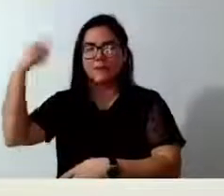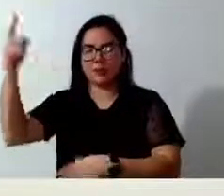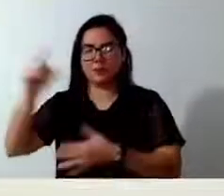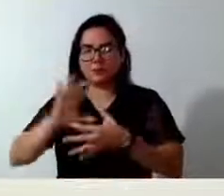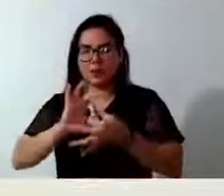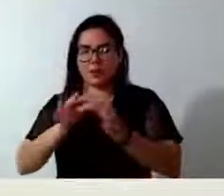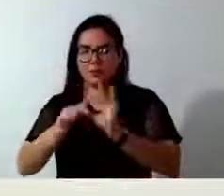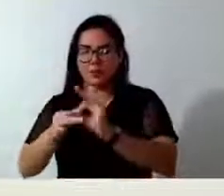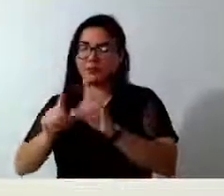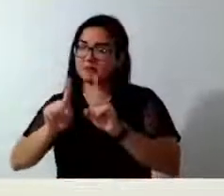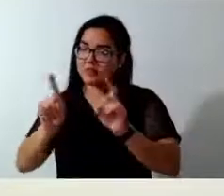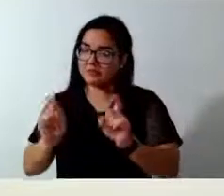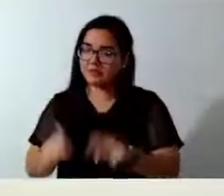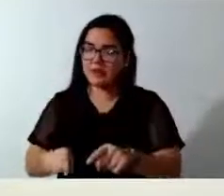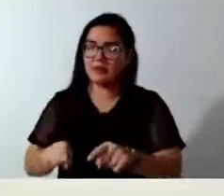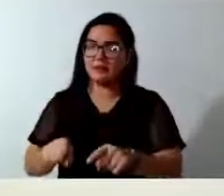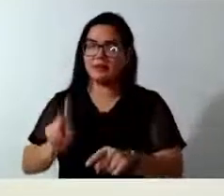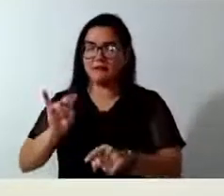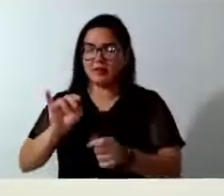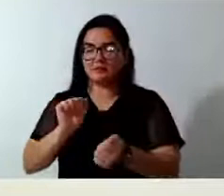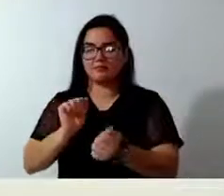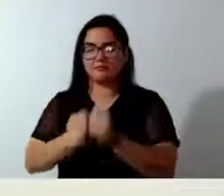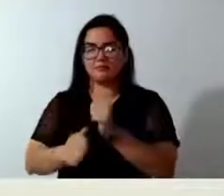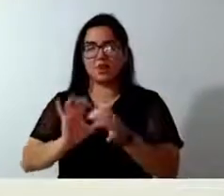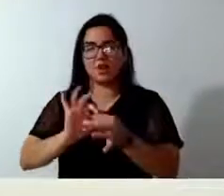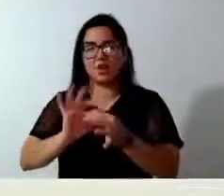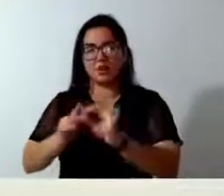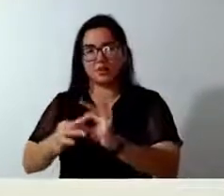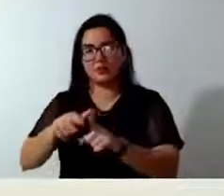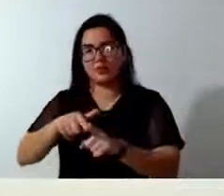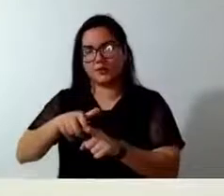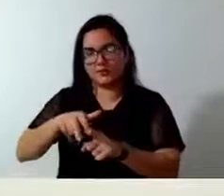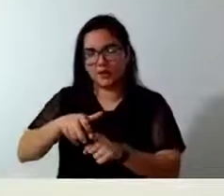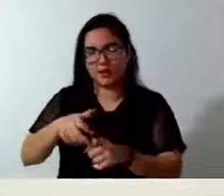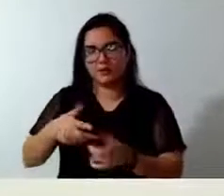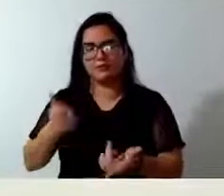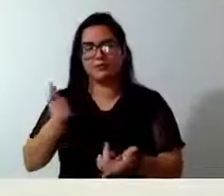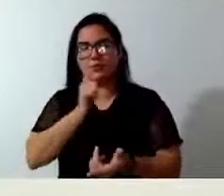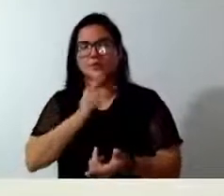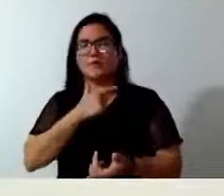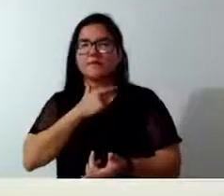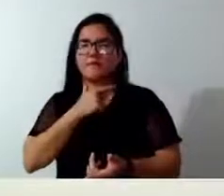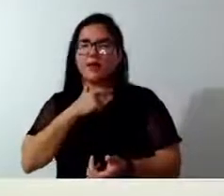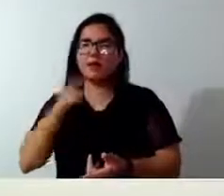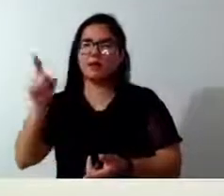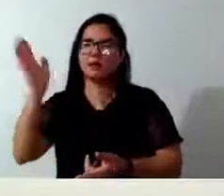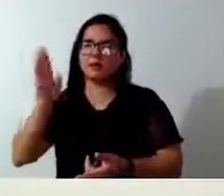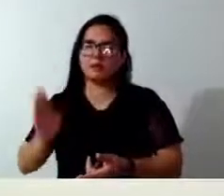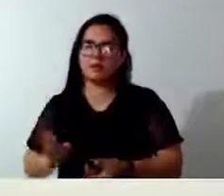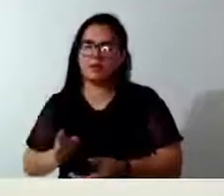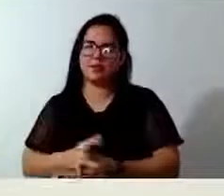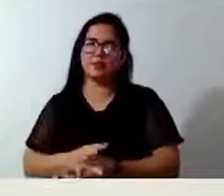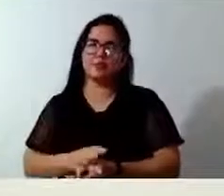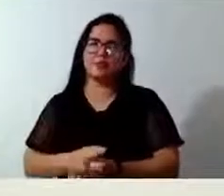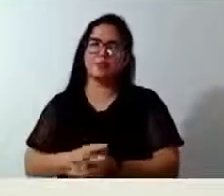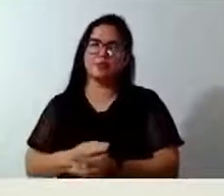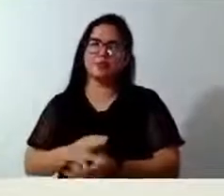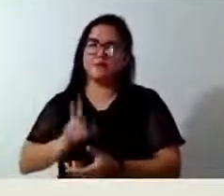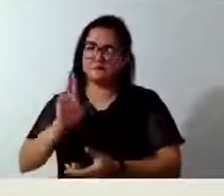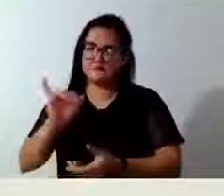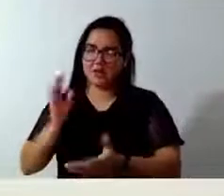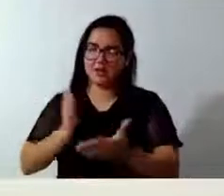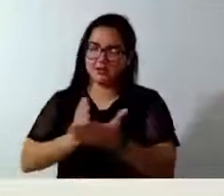quem sabe a gente tenha um atleta olímpico aqui do skate. O Enzo conseguiu uma vaga para o brasileiro. Se Deus quiser, vai ter uma colocação boa.